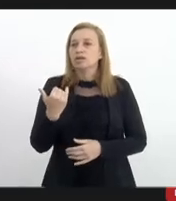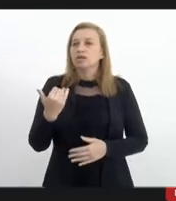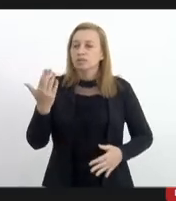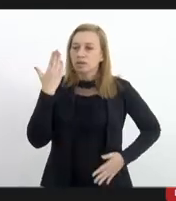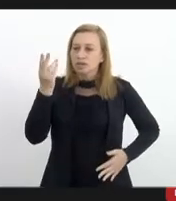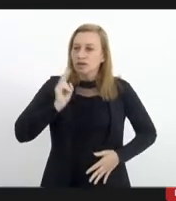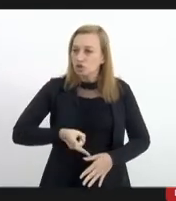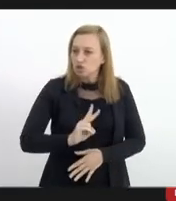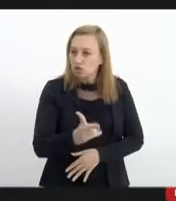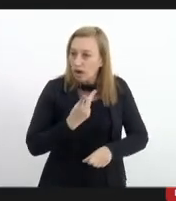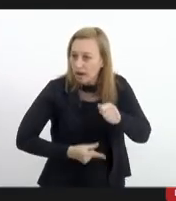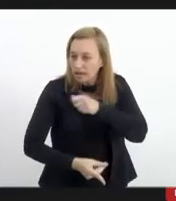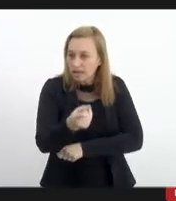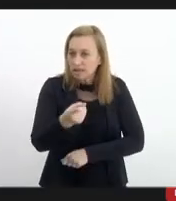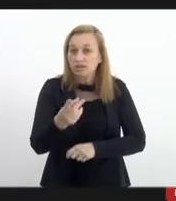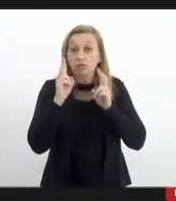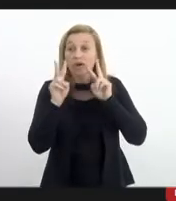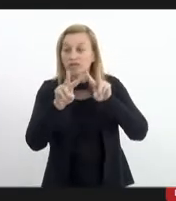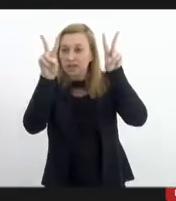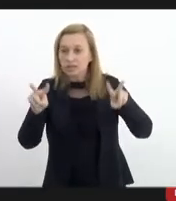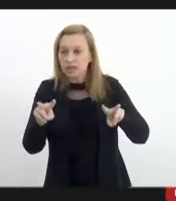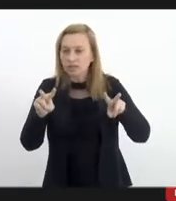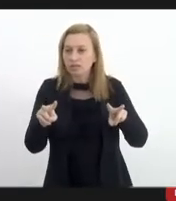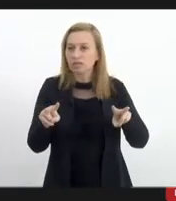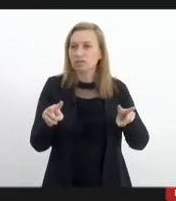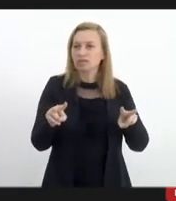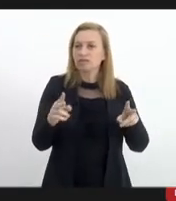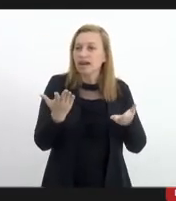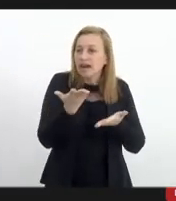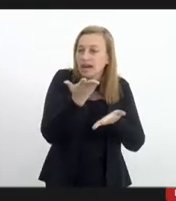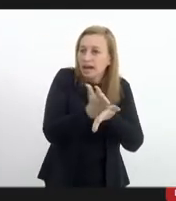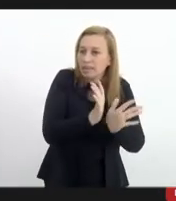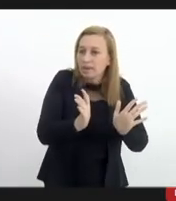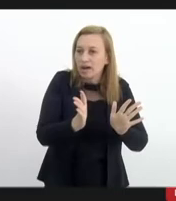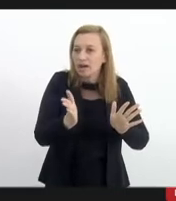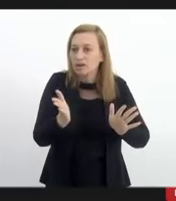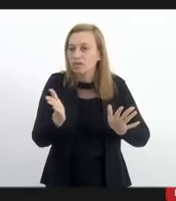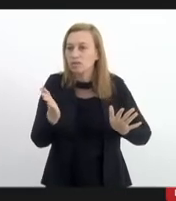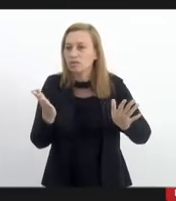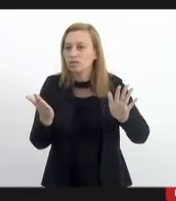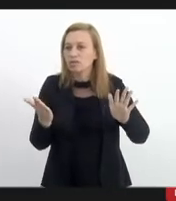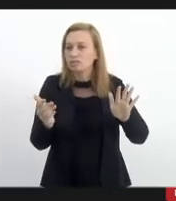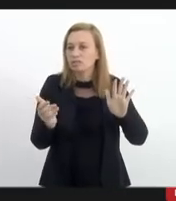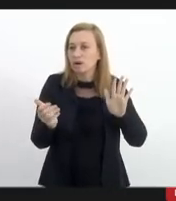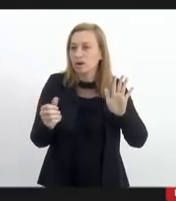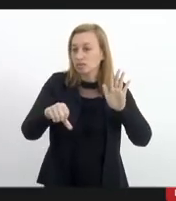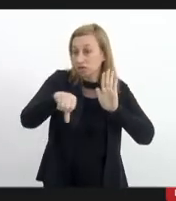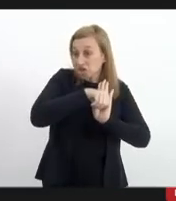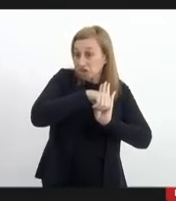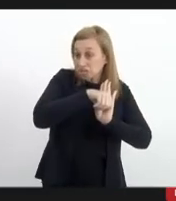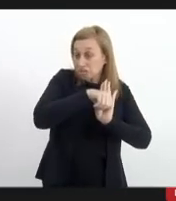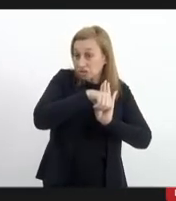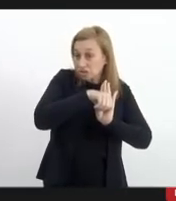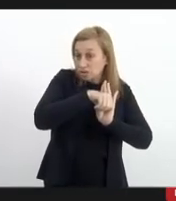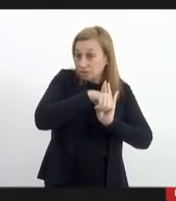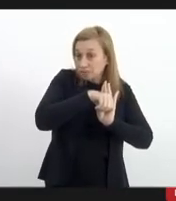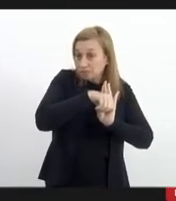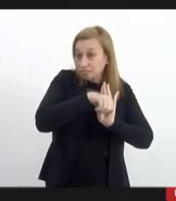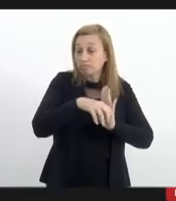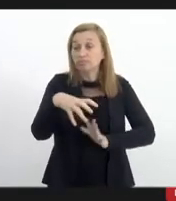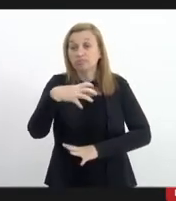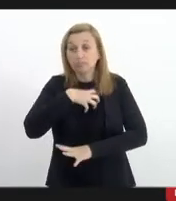tanto do ponto de vista da tese de que vai acabar com o crime ela nesse